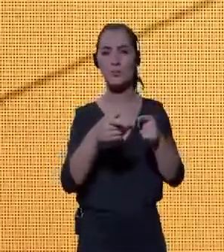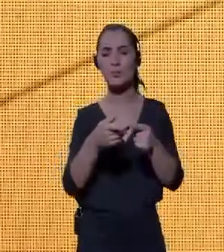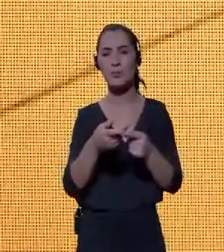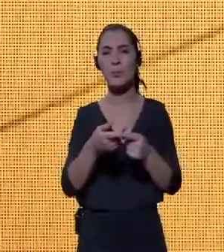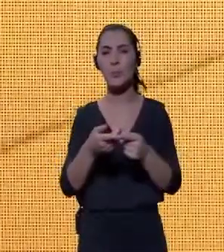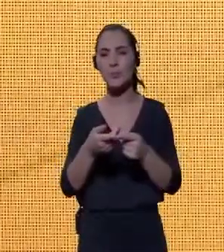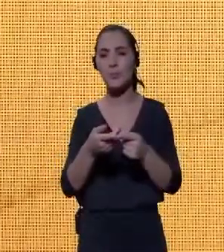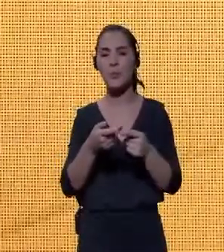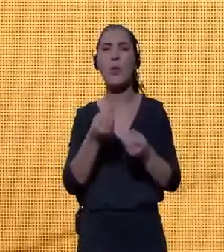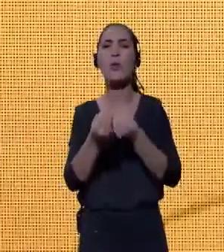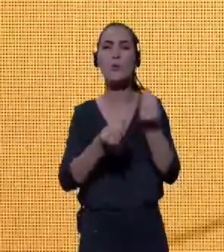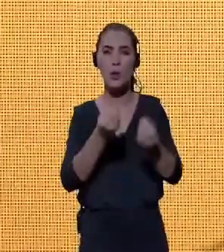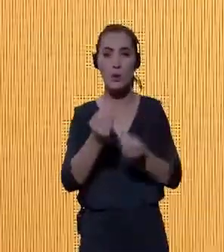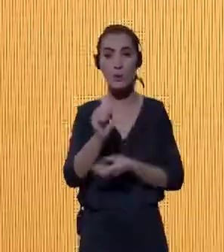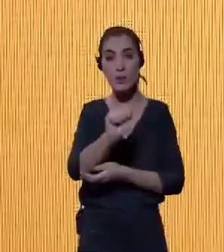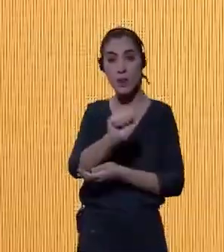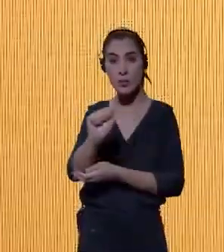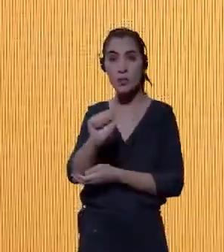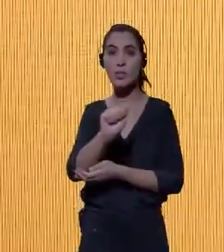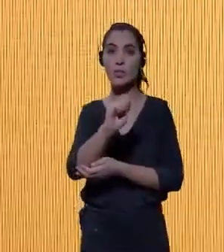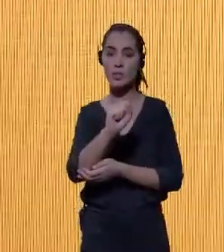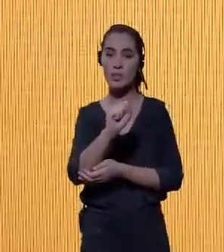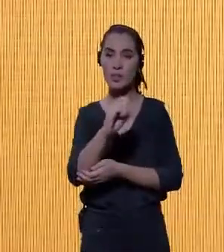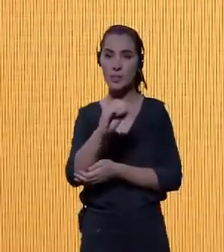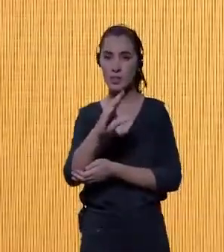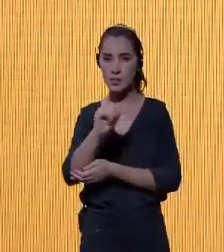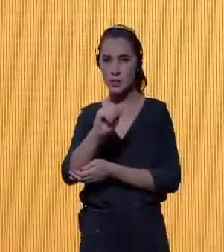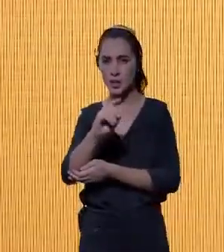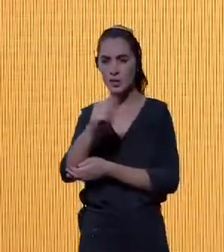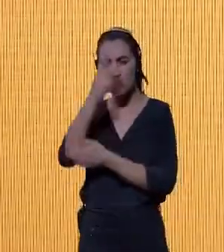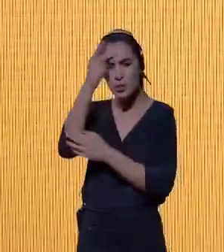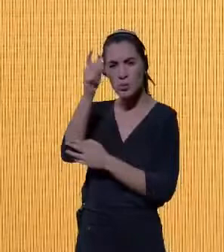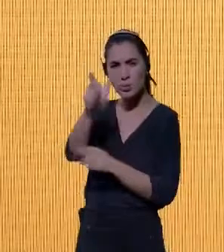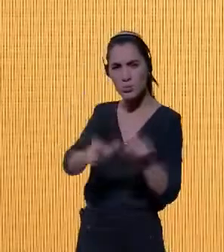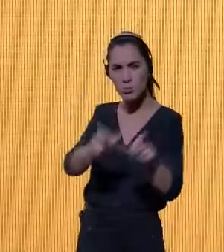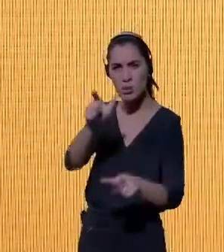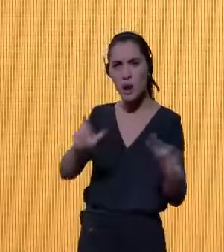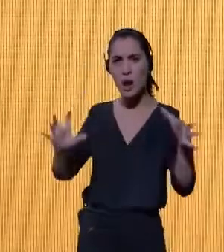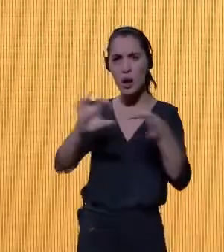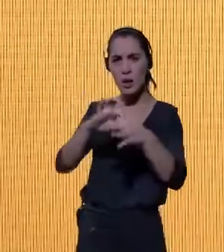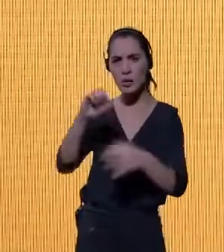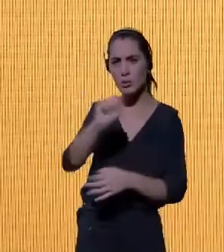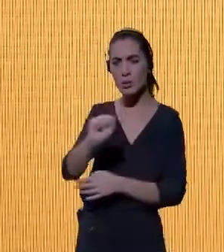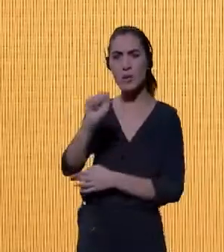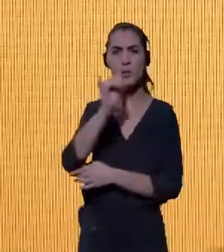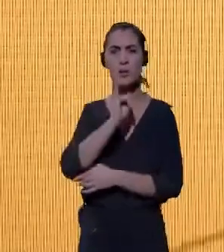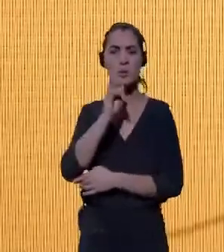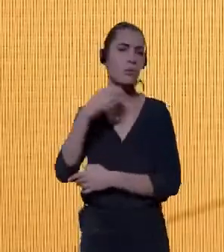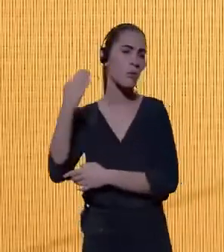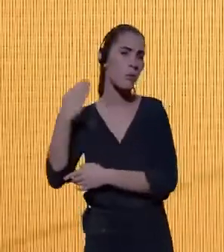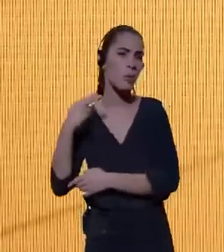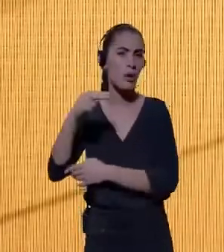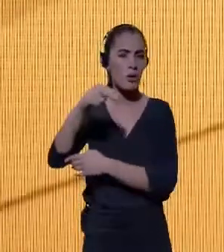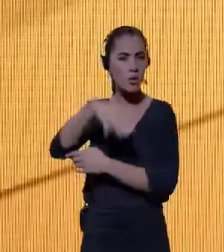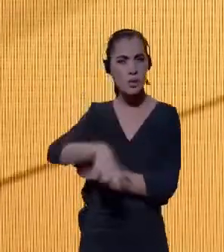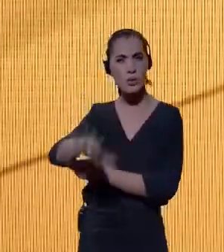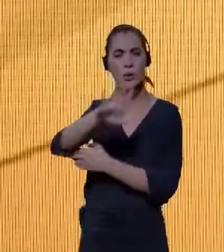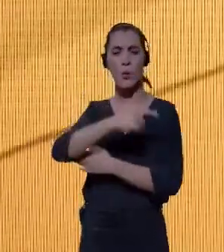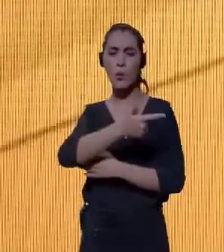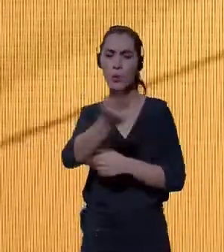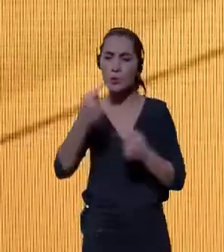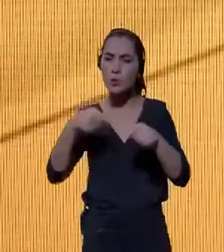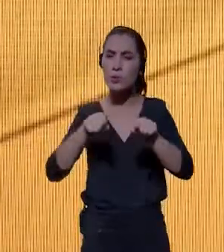pelos associados da BDE, sejam eles os bancos nacionais, o Banco Nacional, os outros parceiros nacionais, os